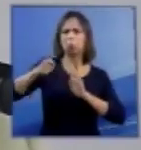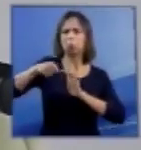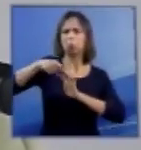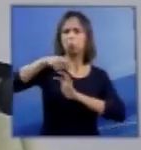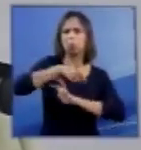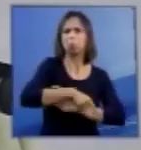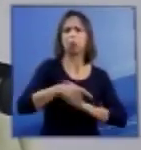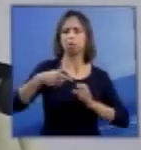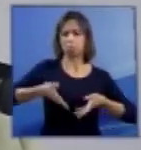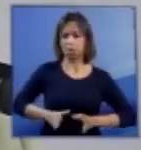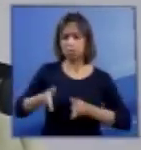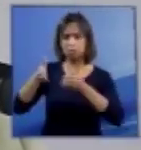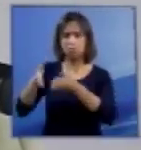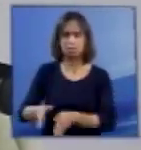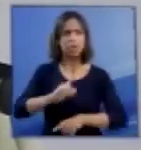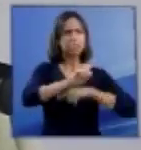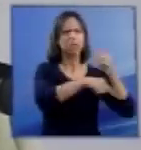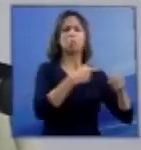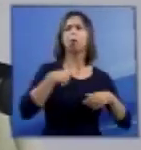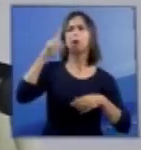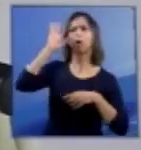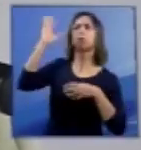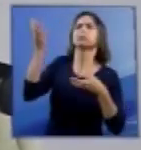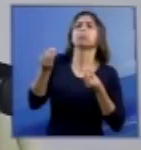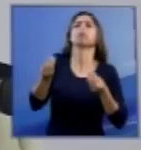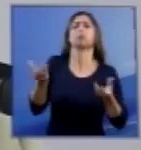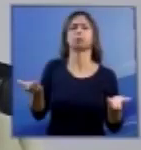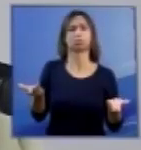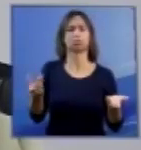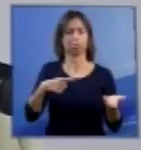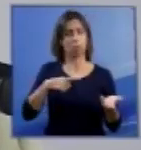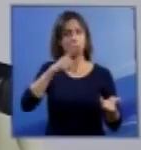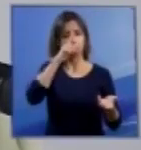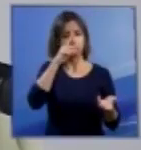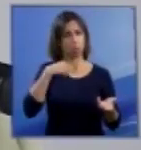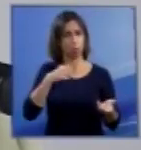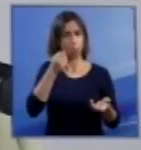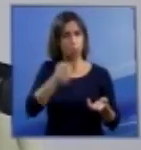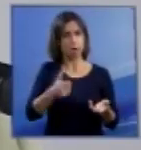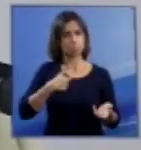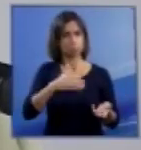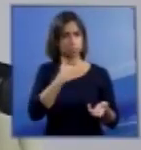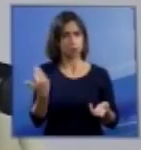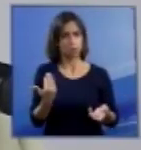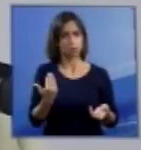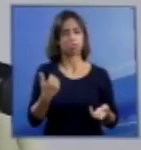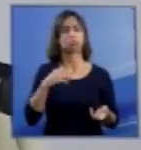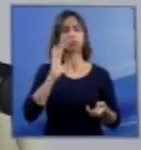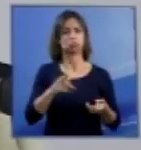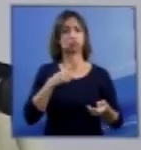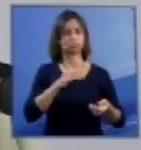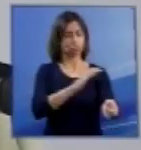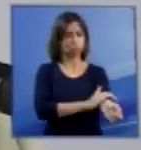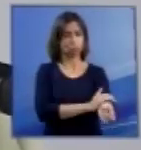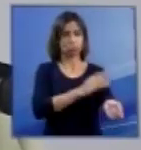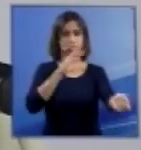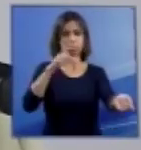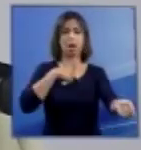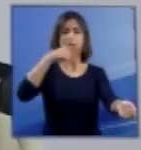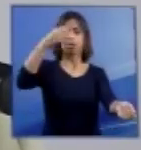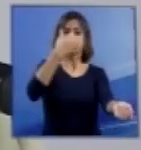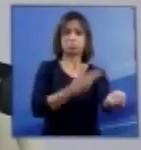que decidir. Corri risco de morte. Passei por transfusões de sangue e sobrevivi